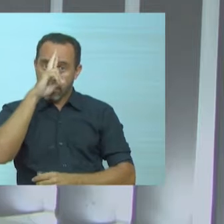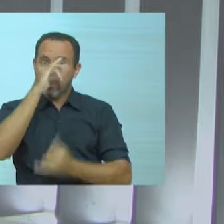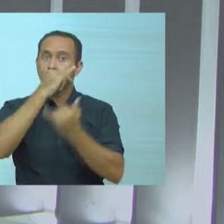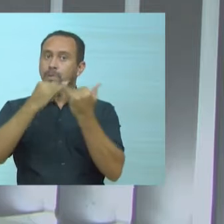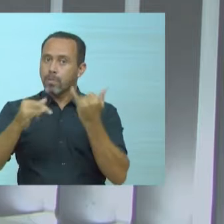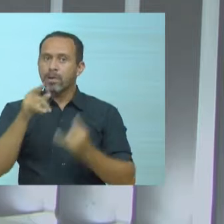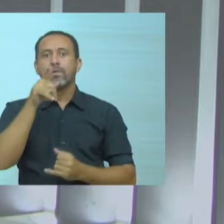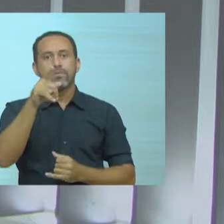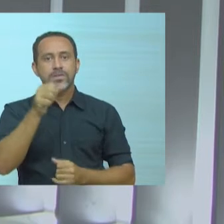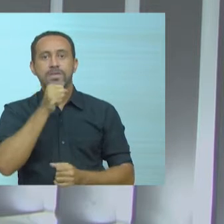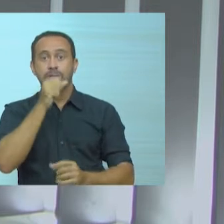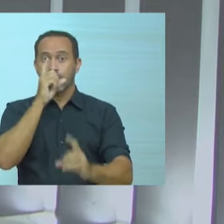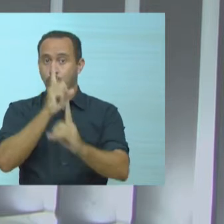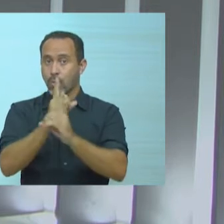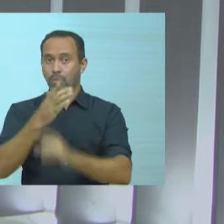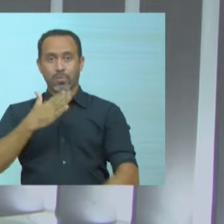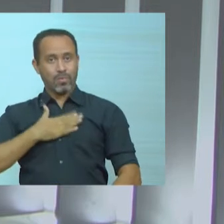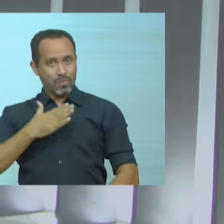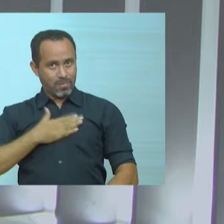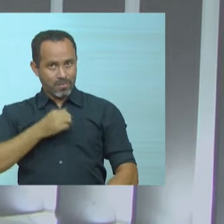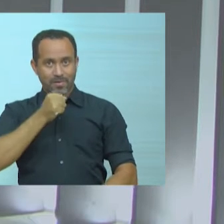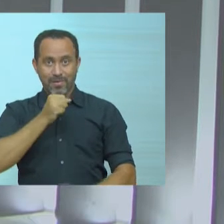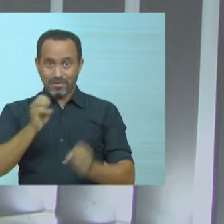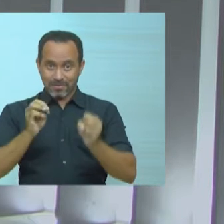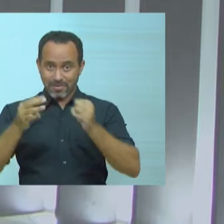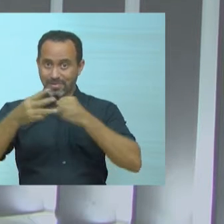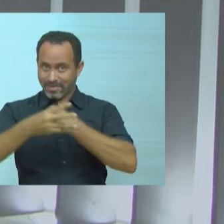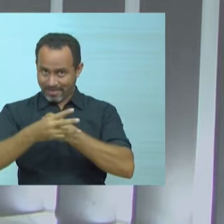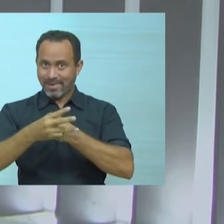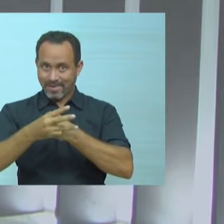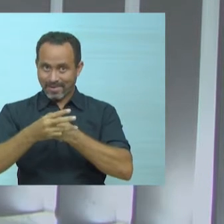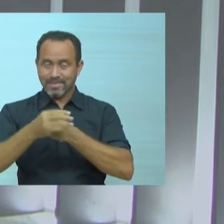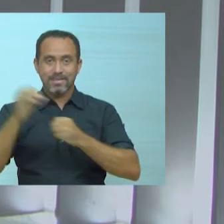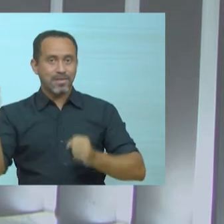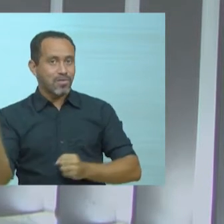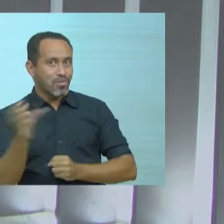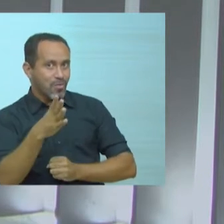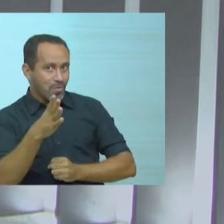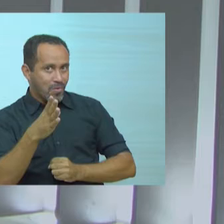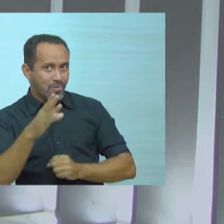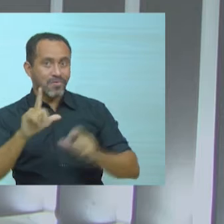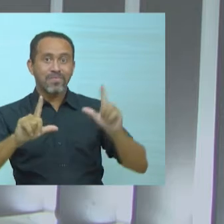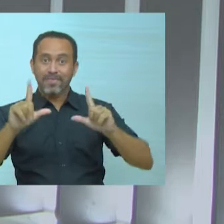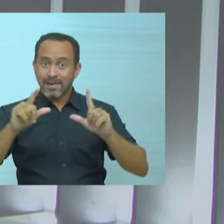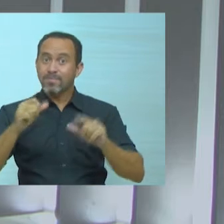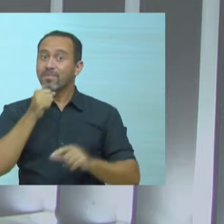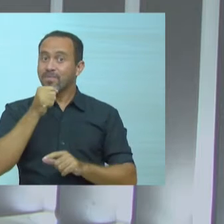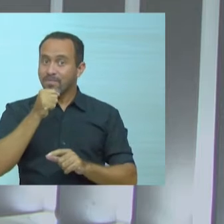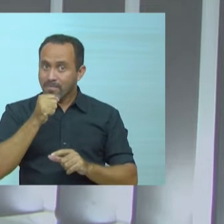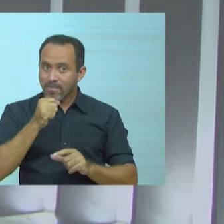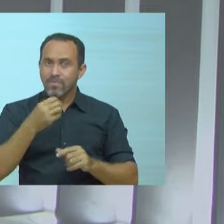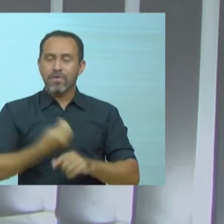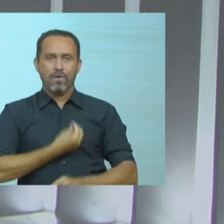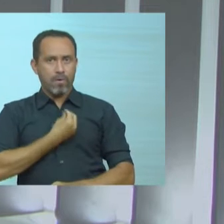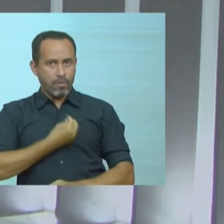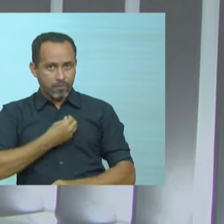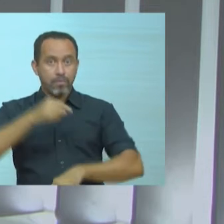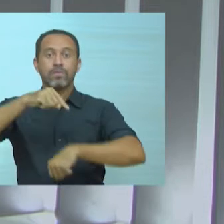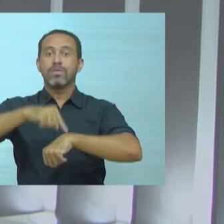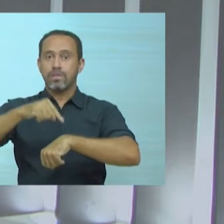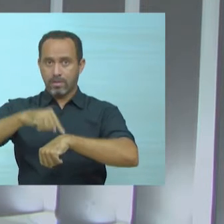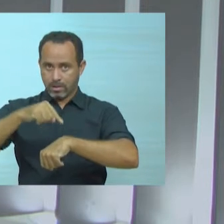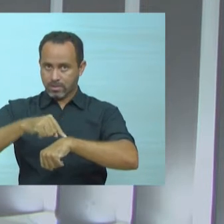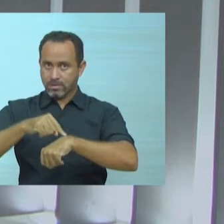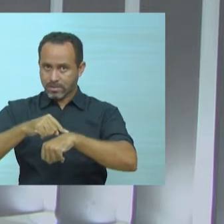-feira, ao meio de meia, você tem um encontro marcado comigo no Jornal da Alese. E tem novidade, teremos entrevistas ao